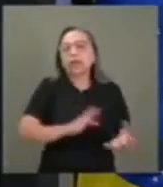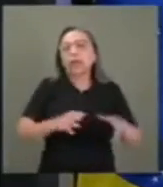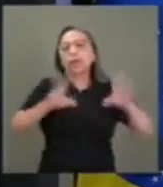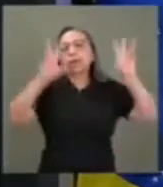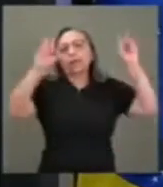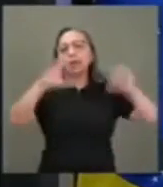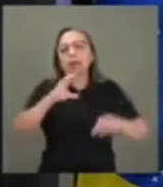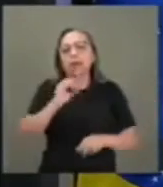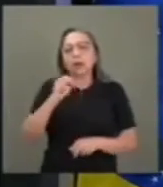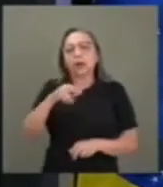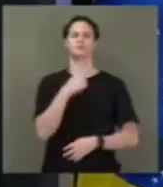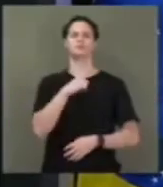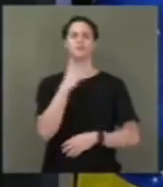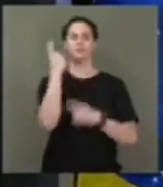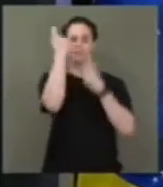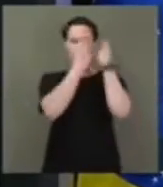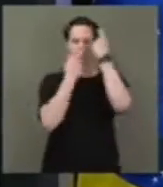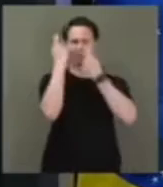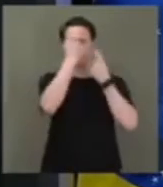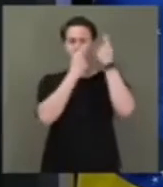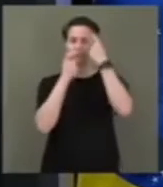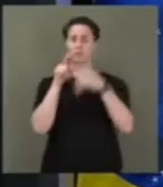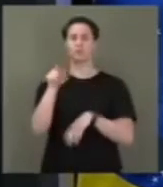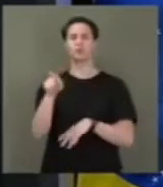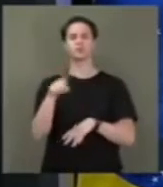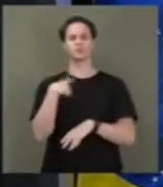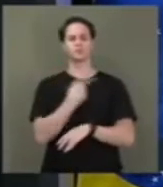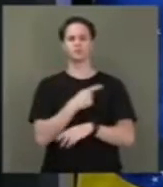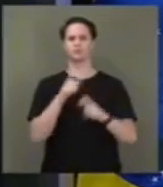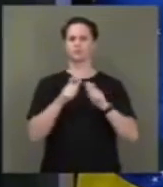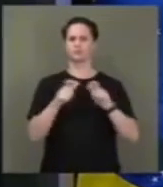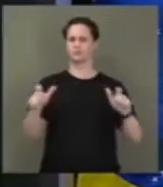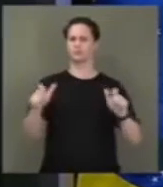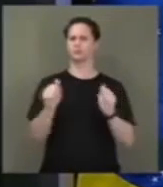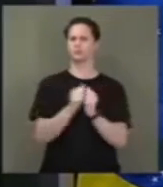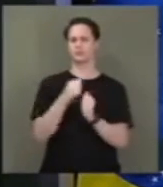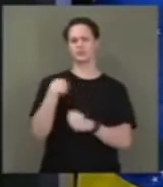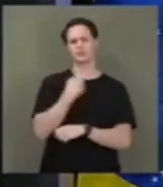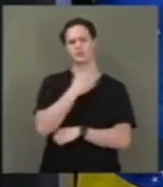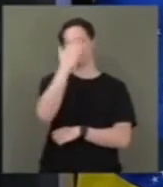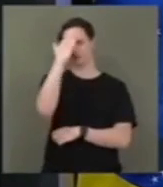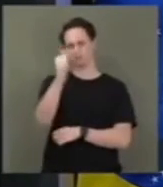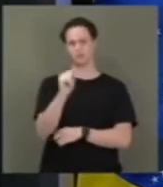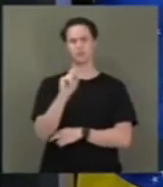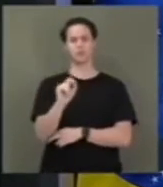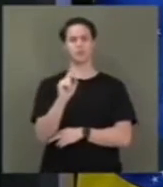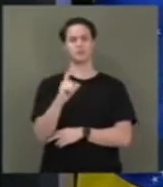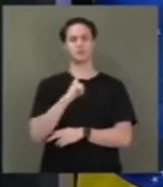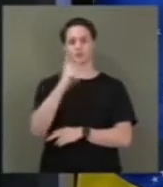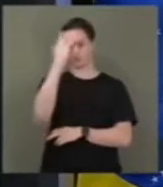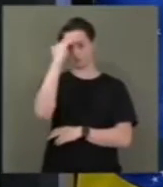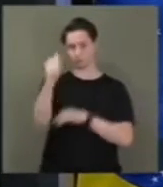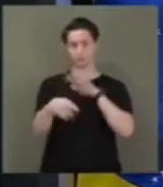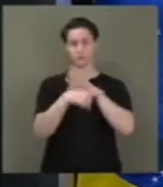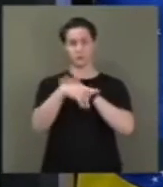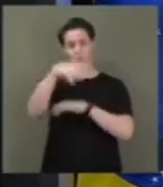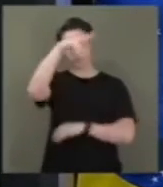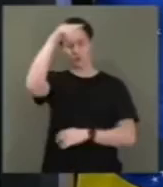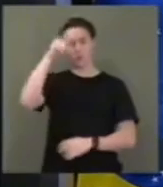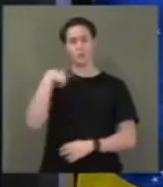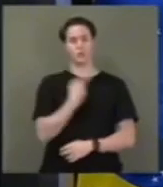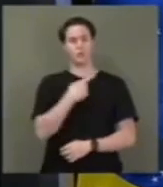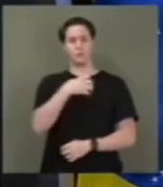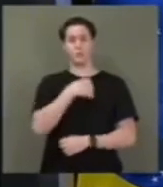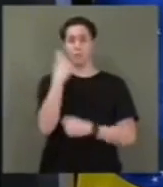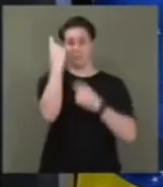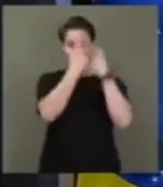Não existe isso aí. Somos grandes produtores, sabem disso perfeitamente. Quase 100 milhões de toneladas, Mato Grosso produziu. Mas nós temos uma preocupação